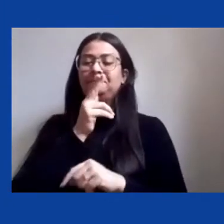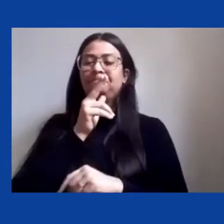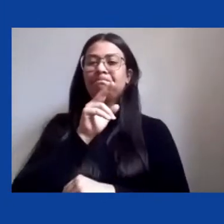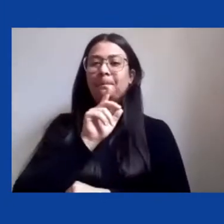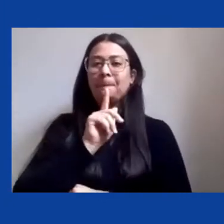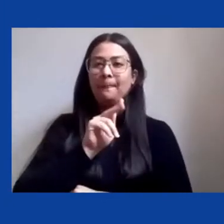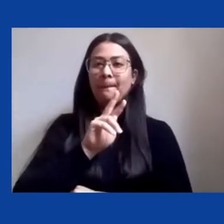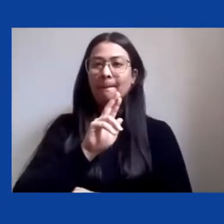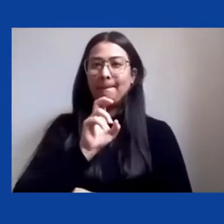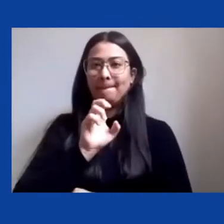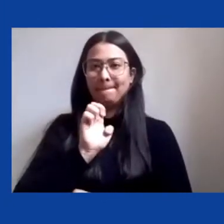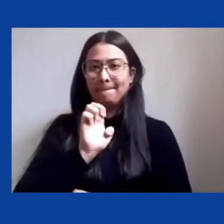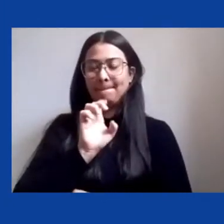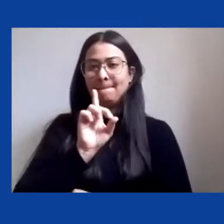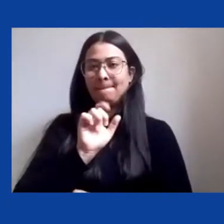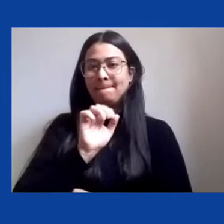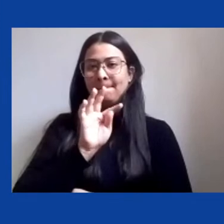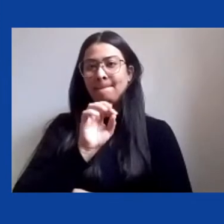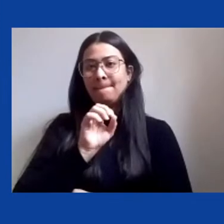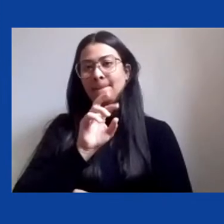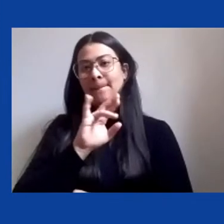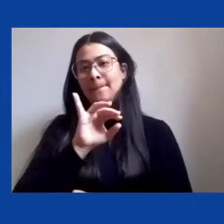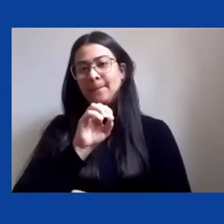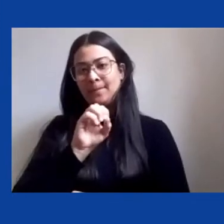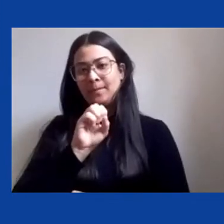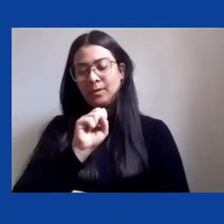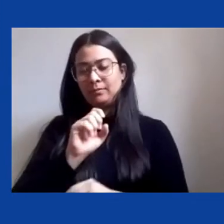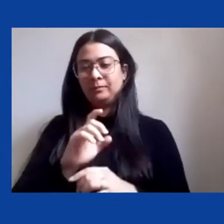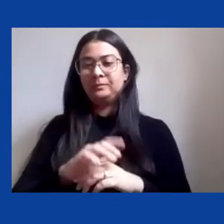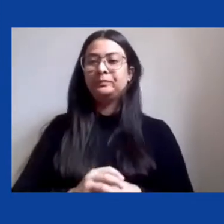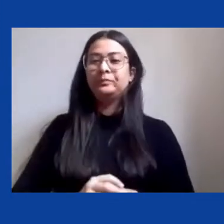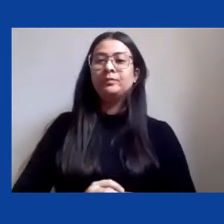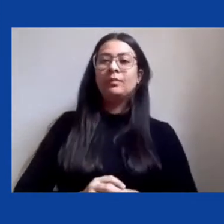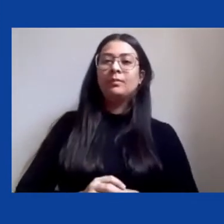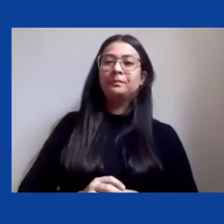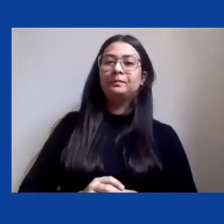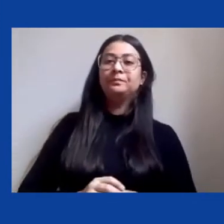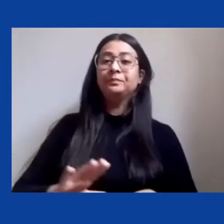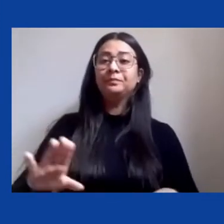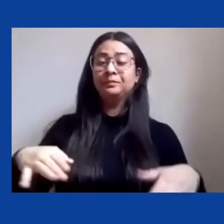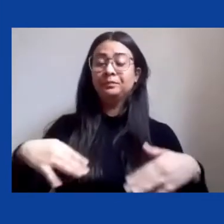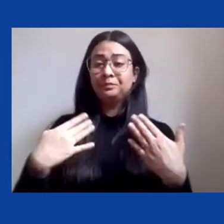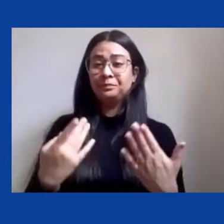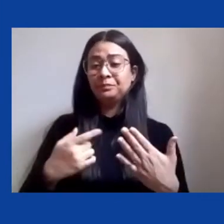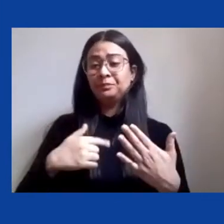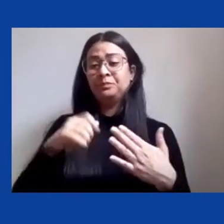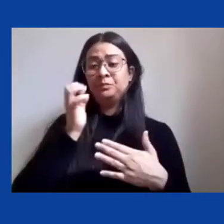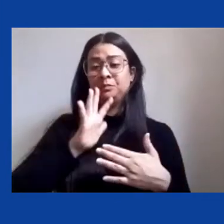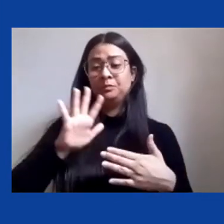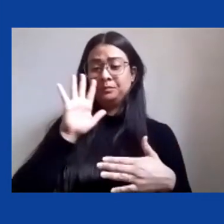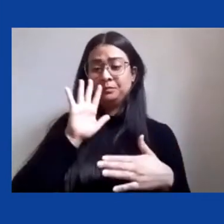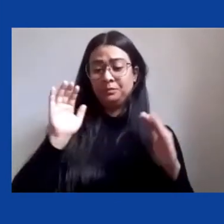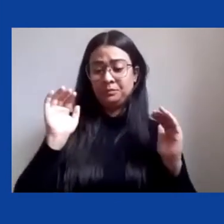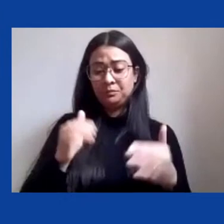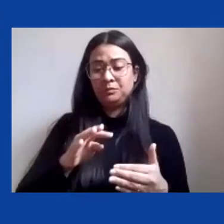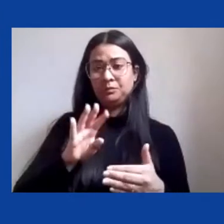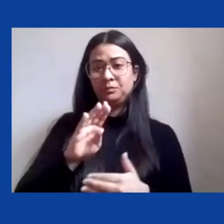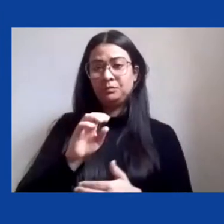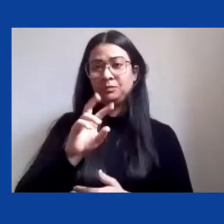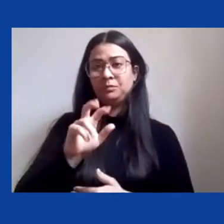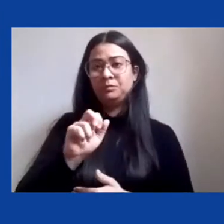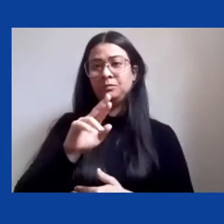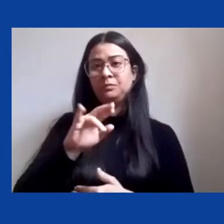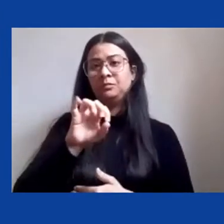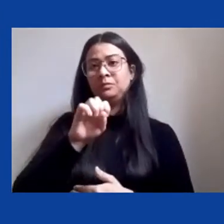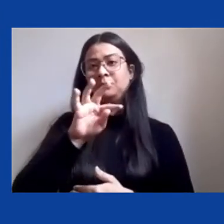dada a natureza bovarista dessa tradição crítica, ela pouco conseguiu produzir em termos legislativos institucionais e